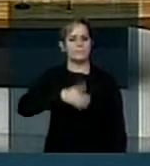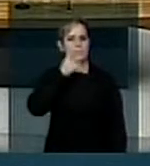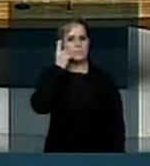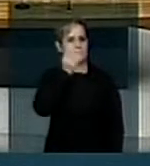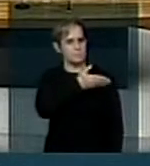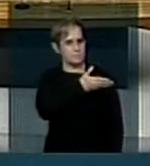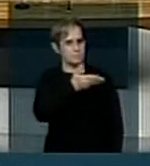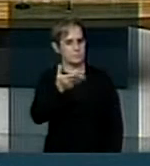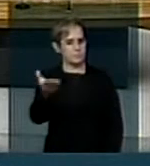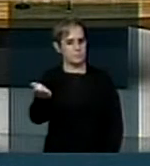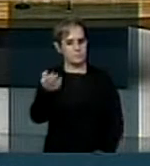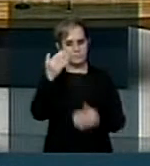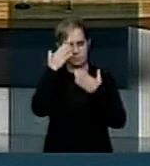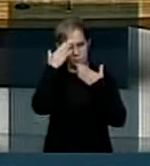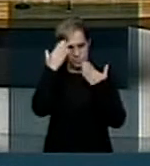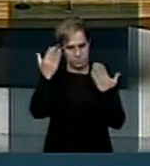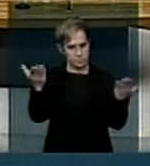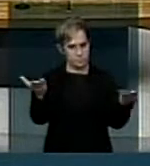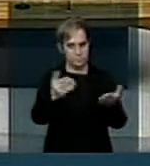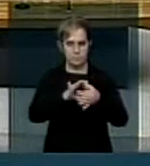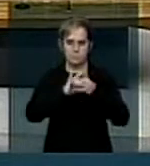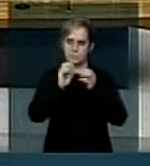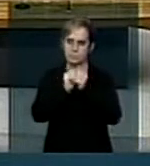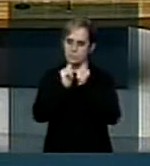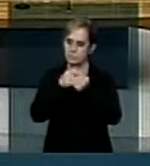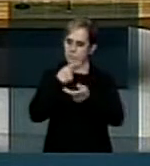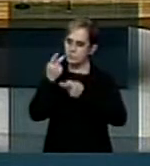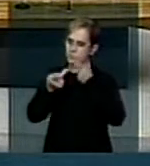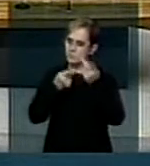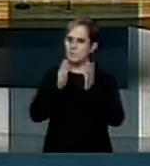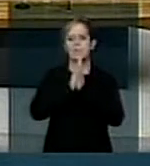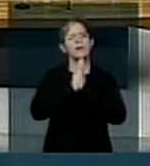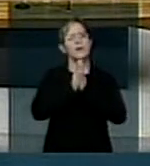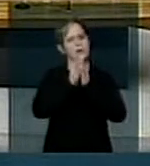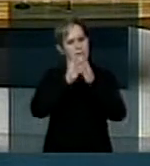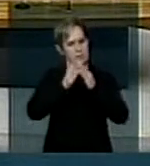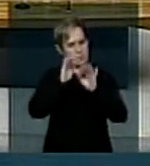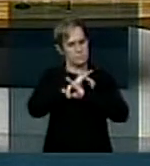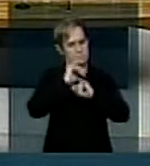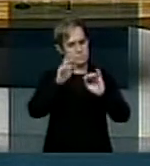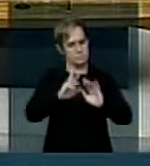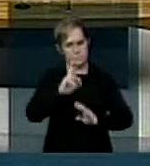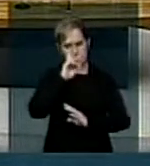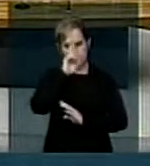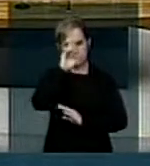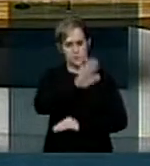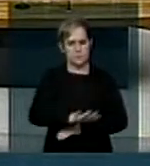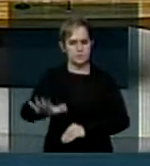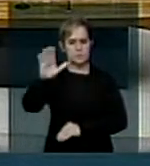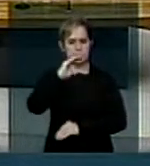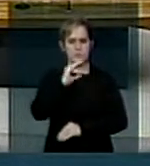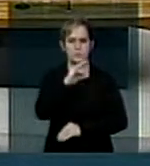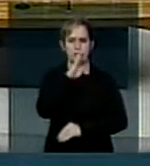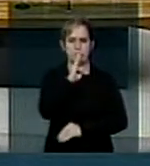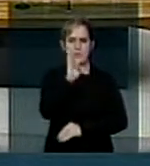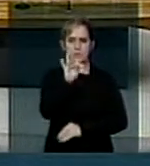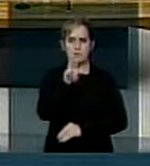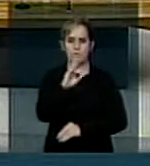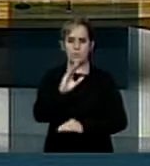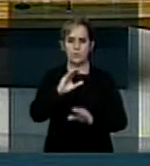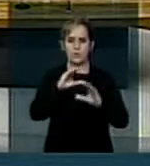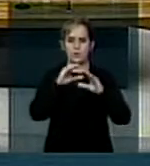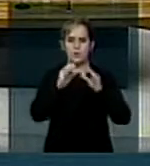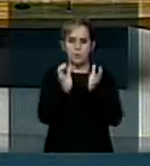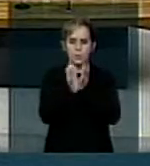excelência e do colega que vai usar o grande expediente, eu quero aqui fazer um apelo à direção nacional da CBTU, Companhia Brasileira de